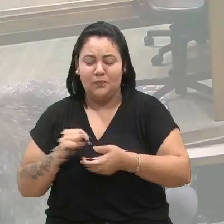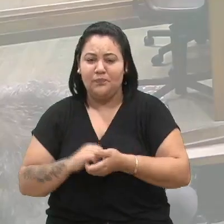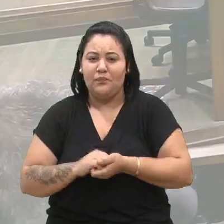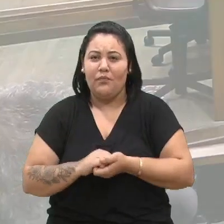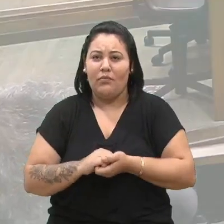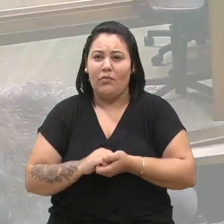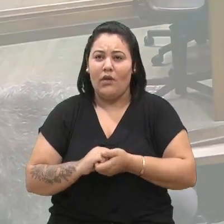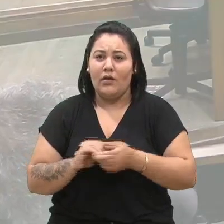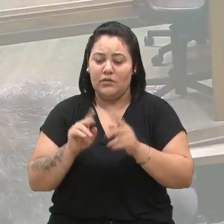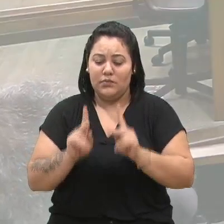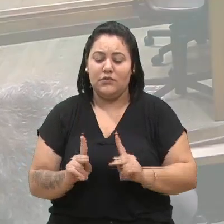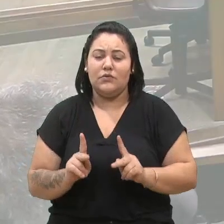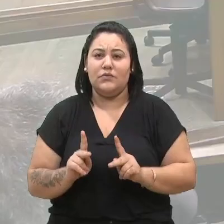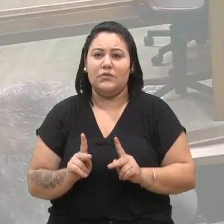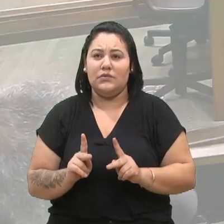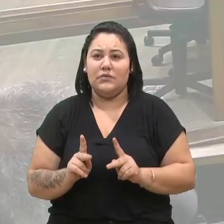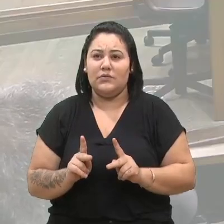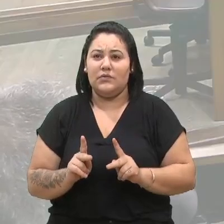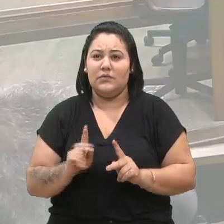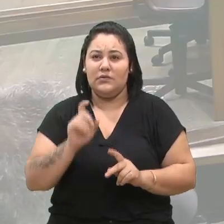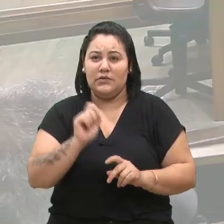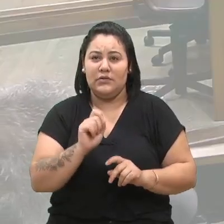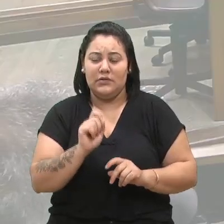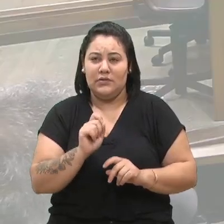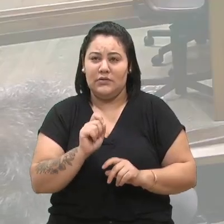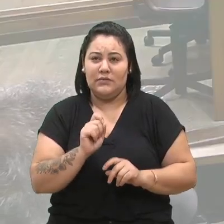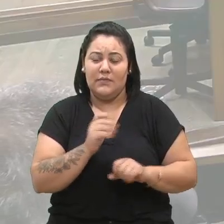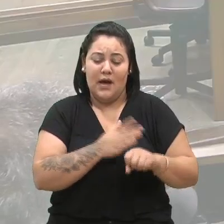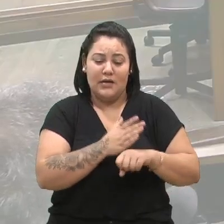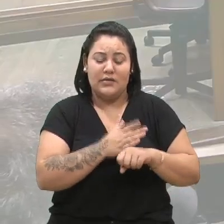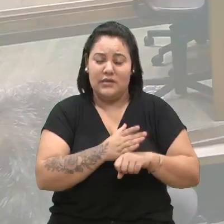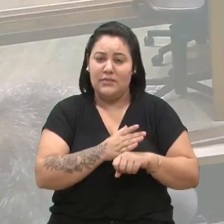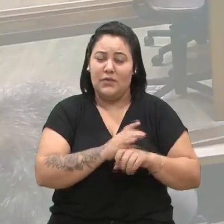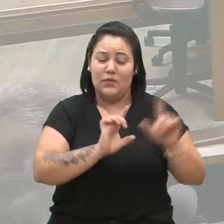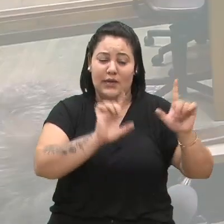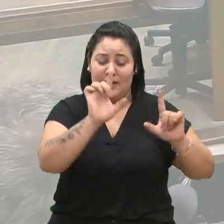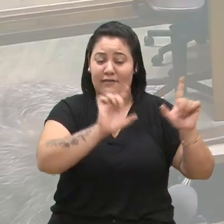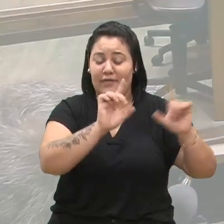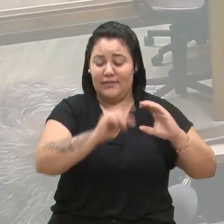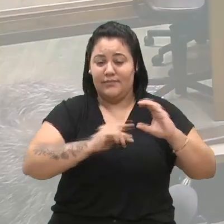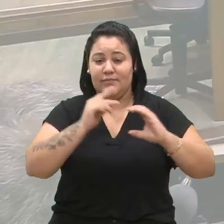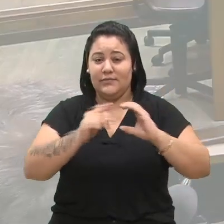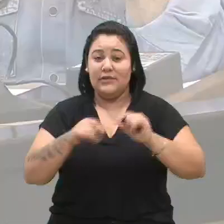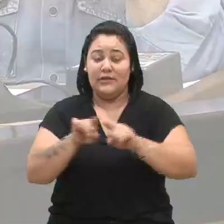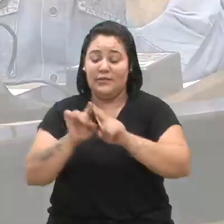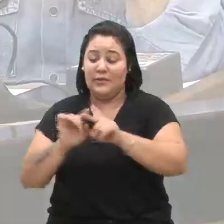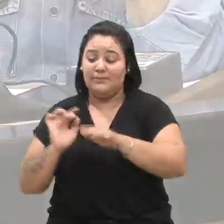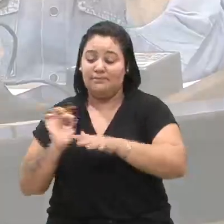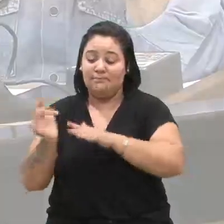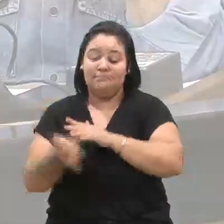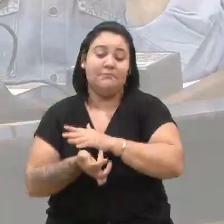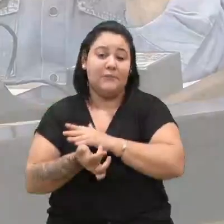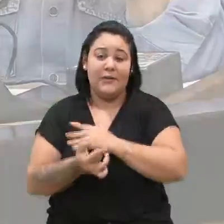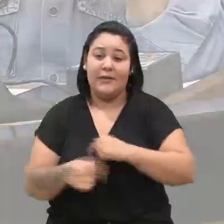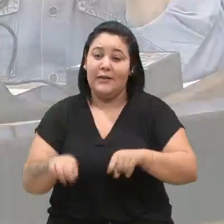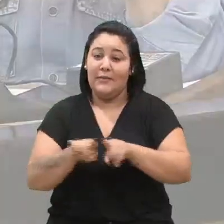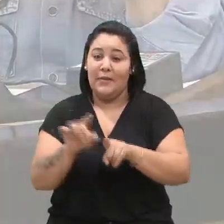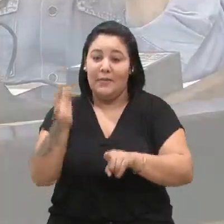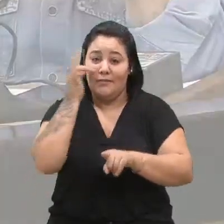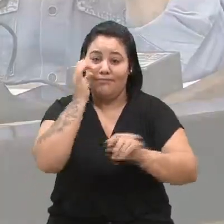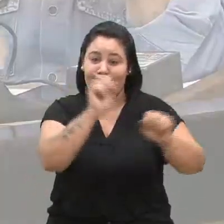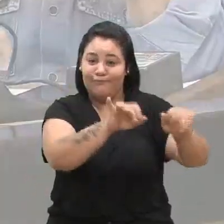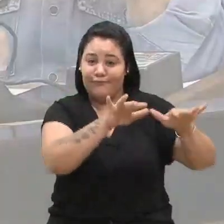as pessoas que estão do outro lado, nos assistindo pela TV Câmara, pelas redes sociais e também presentes aqui no